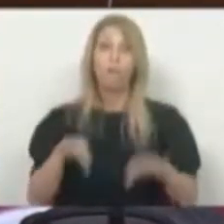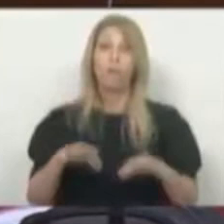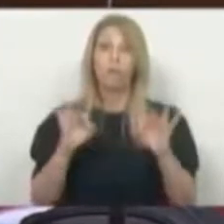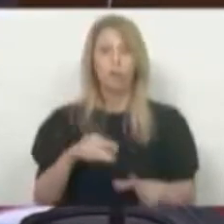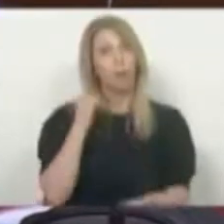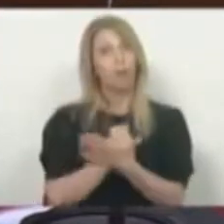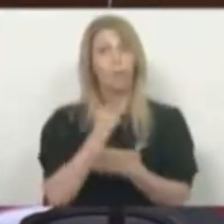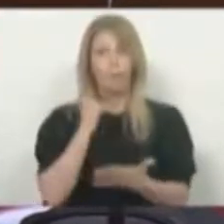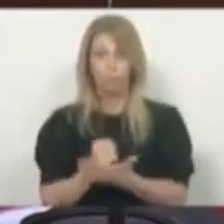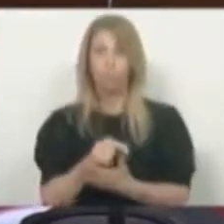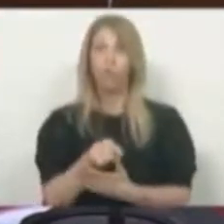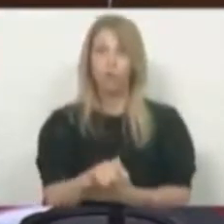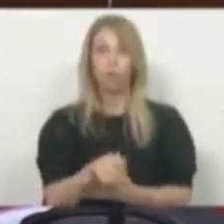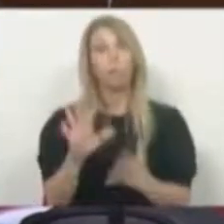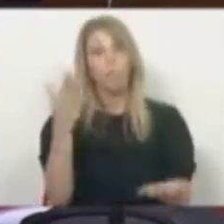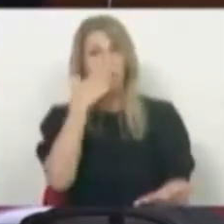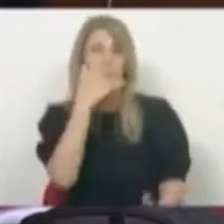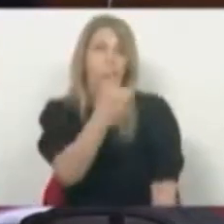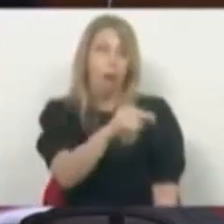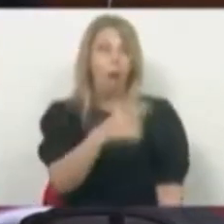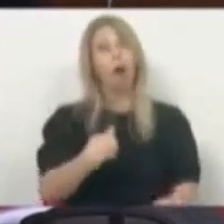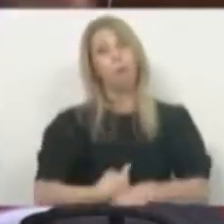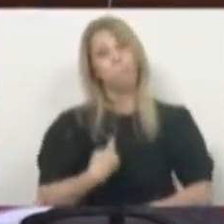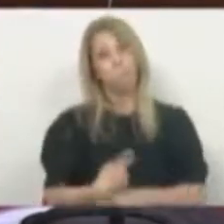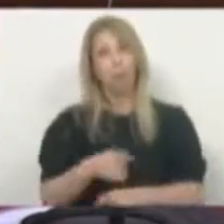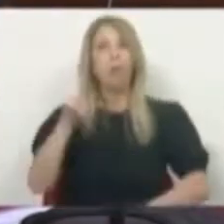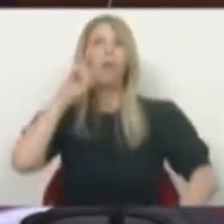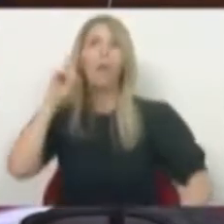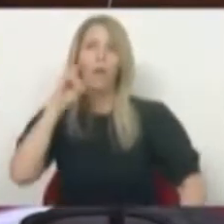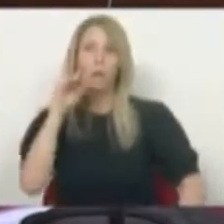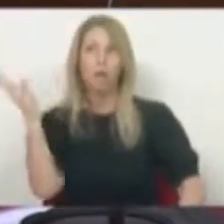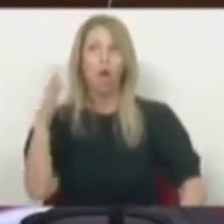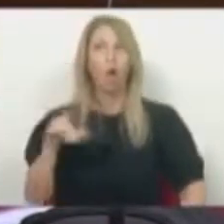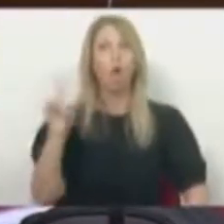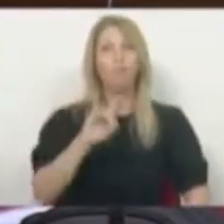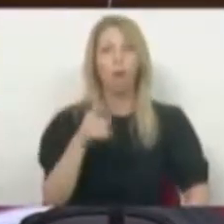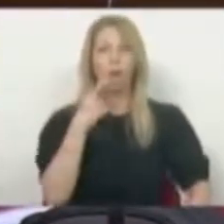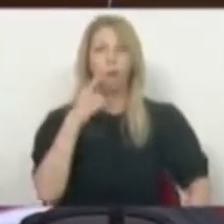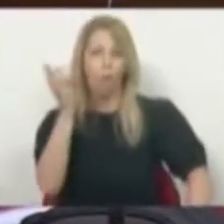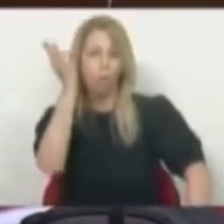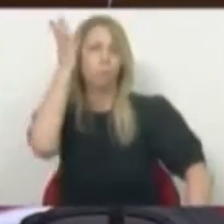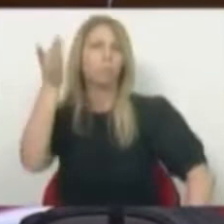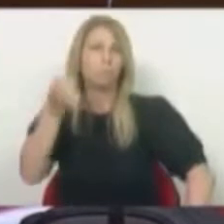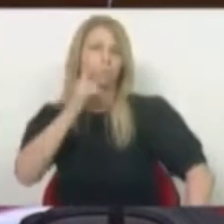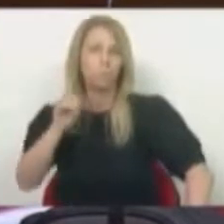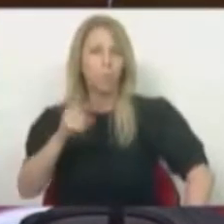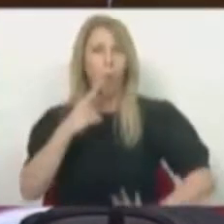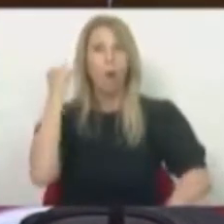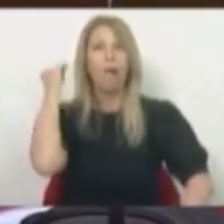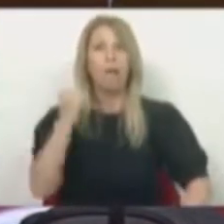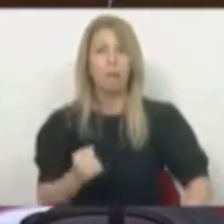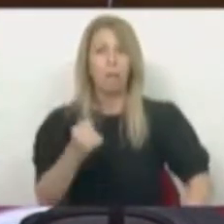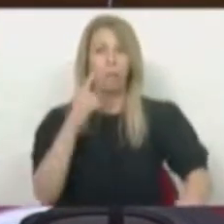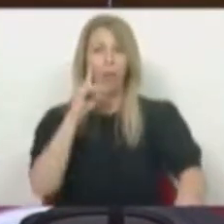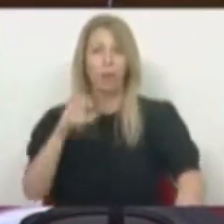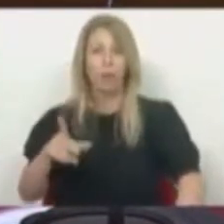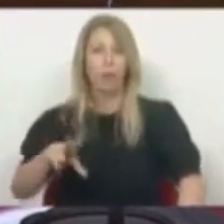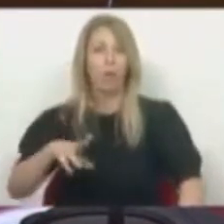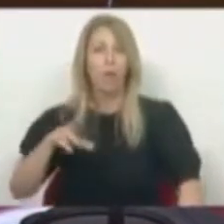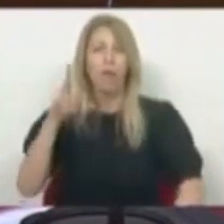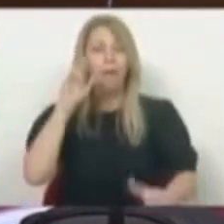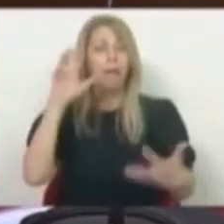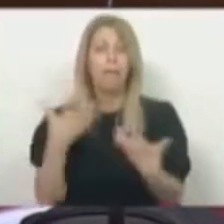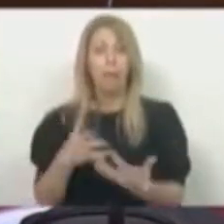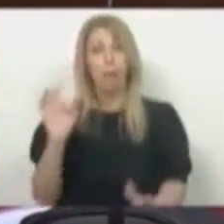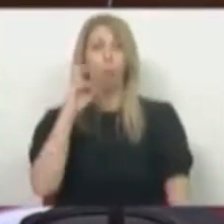procuremos garantir que através dos vistos gold não venham para cá os corruptos, os oligarcas e os criminosos de guerra e outras paragens e